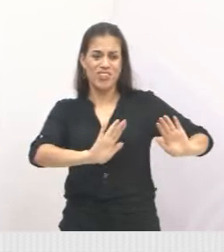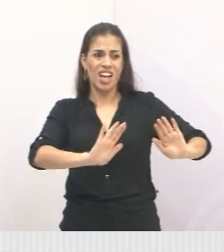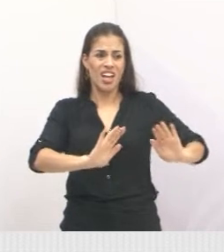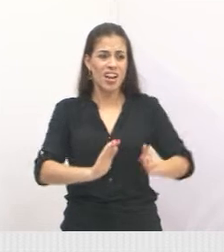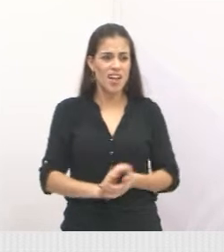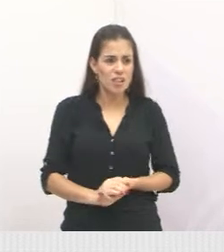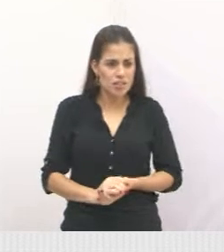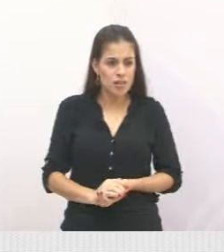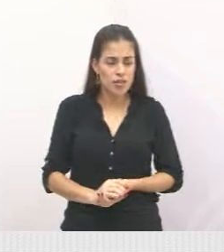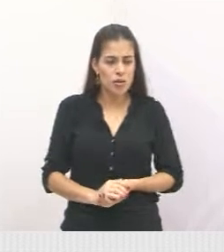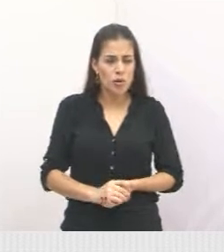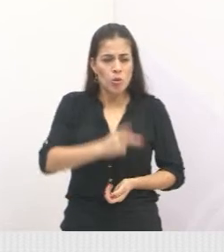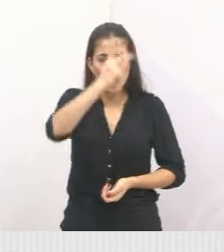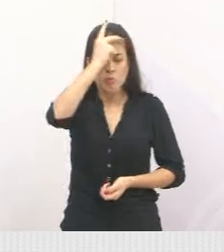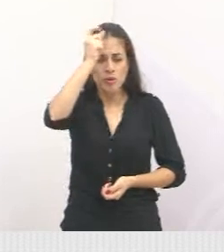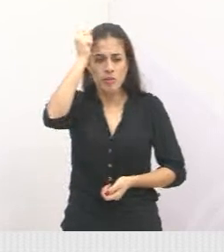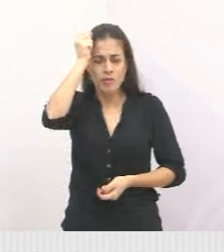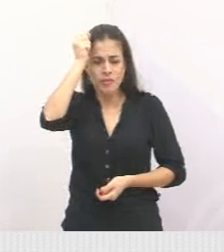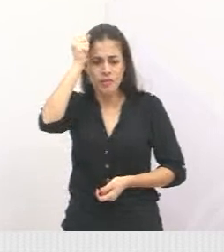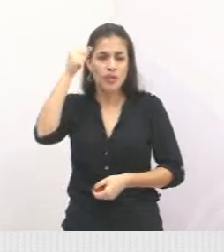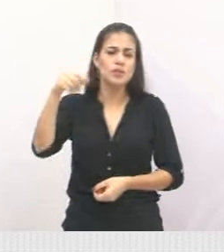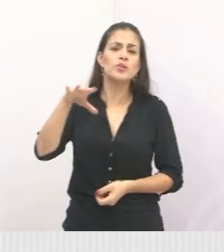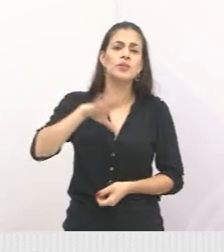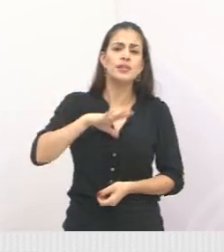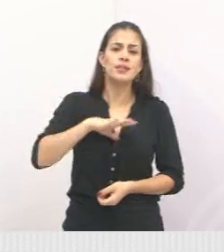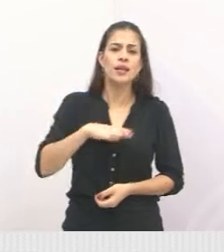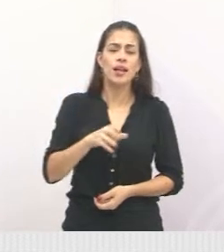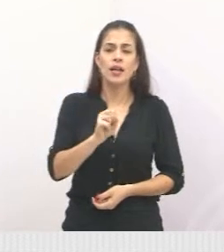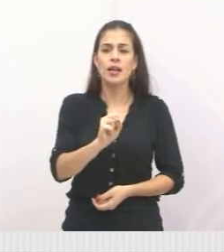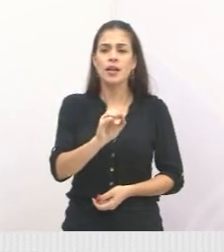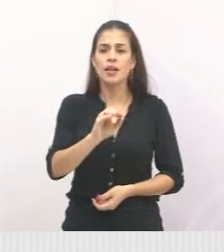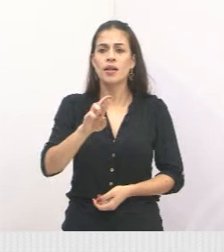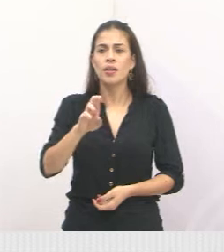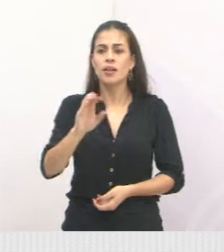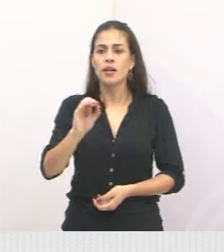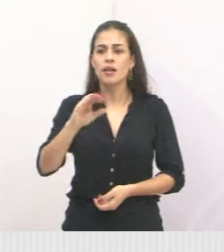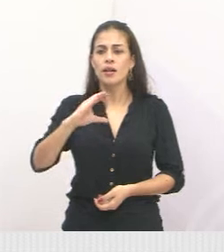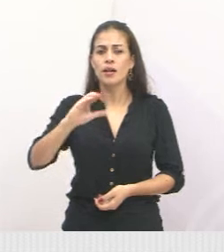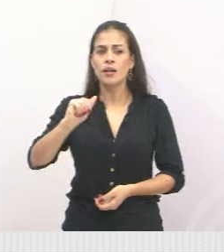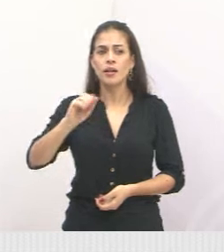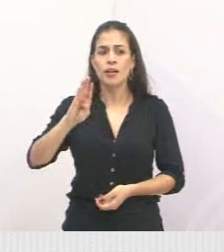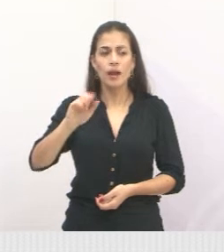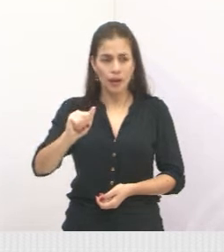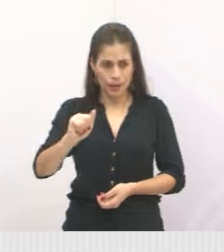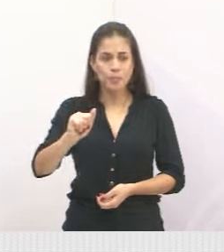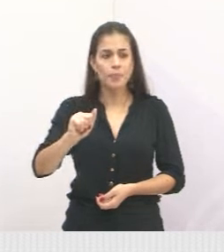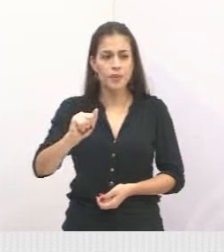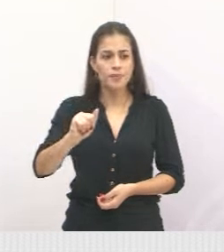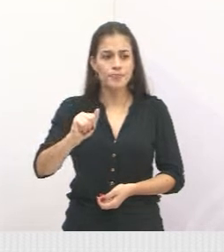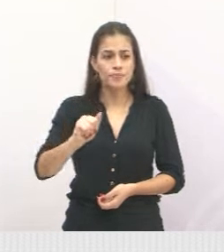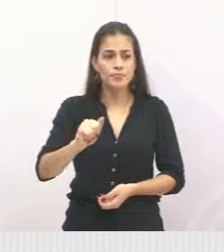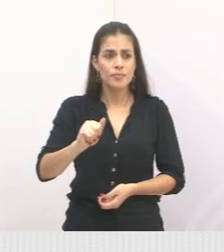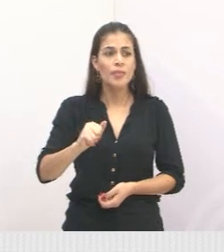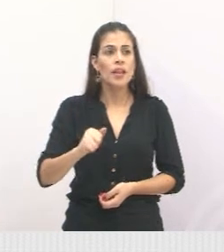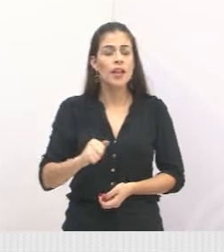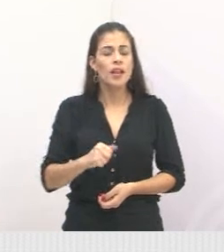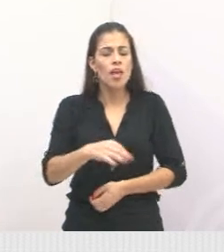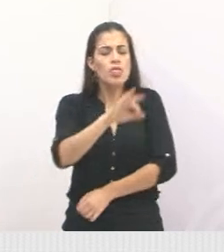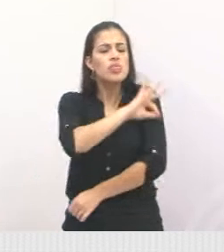Sorocaba, o que ele fez? O ele fez, Edgar? Ele colocou na rodoviária guardas